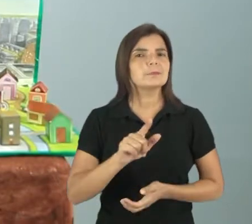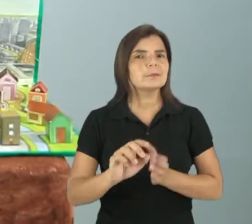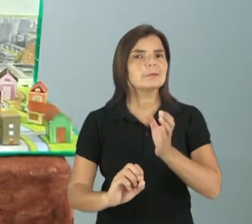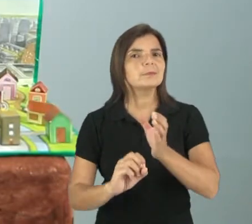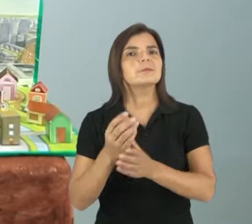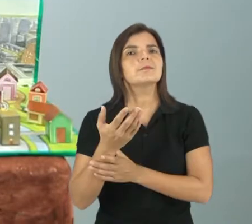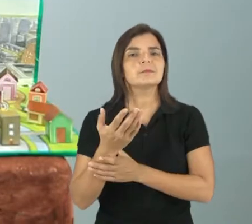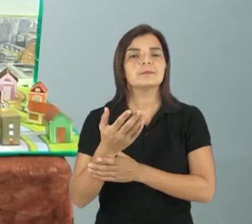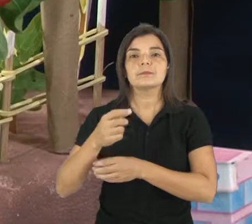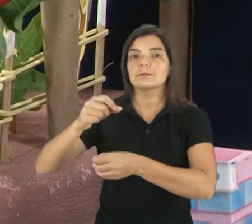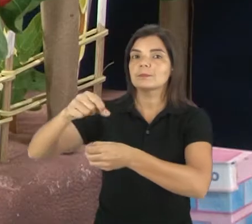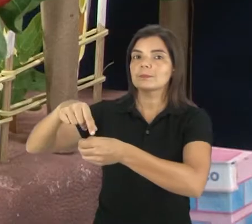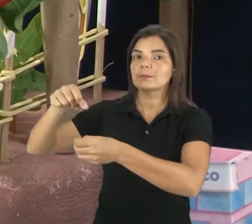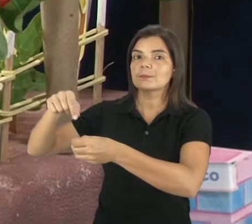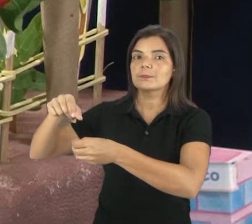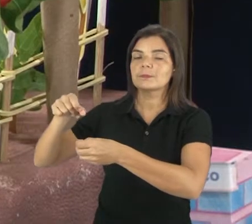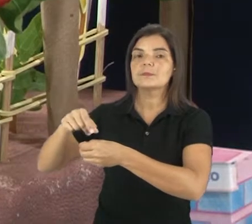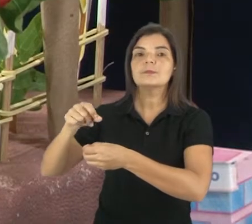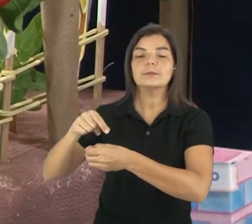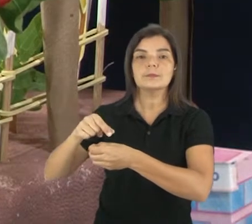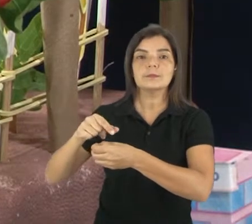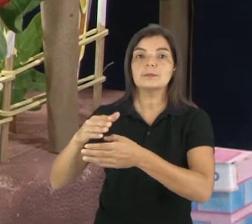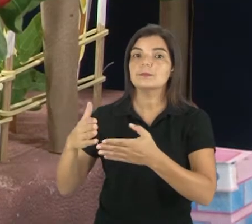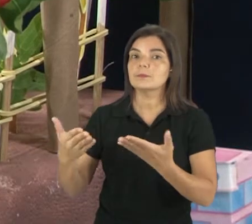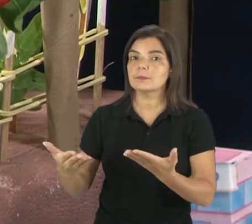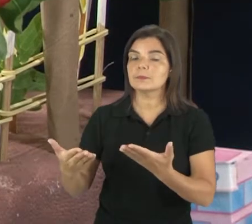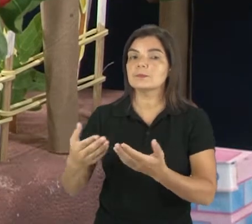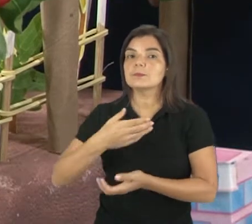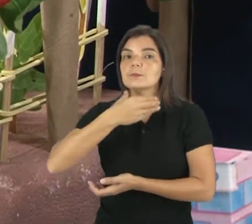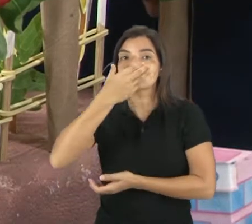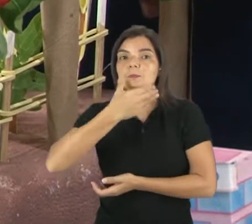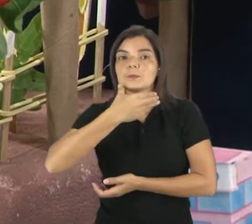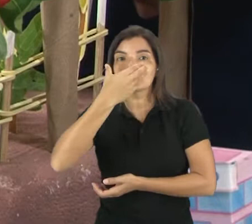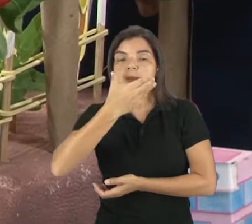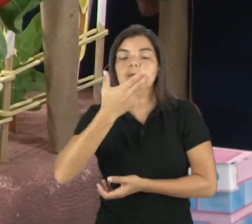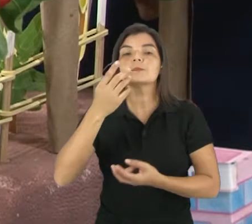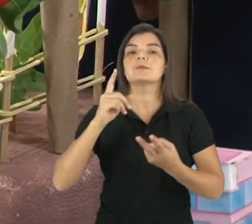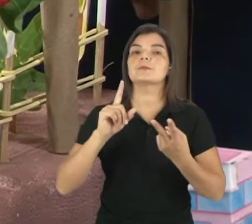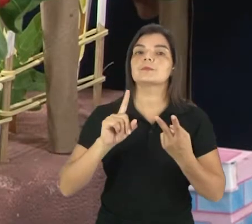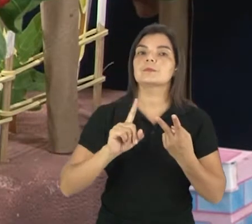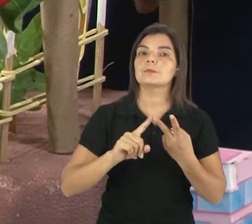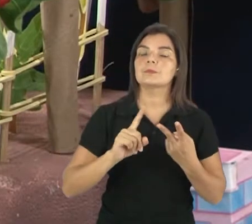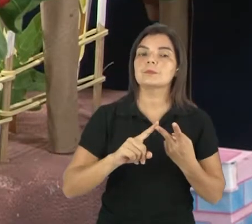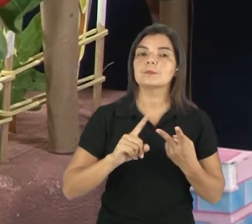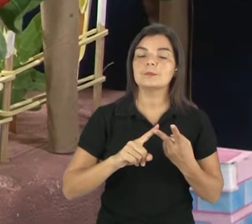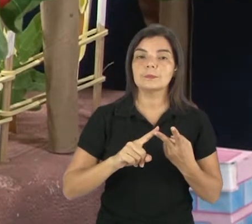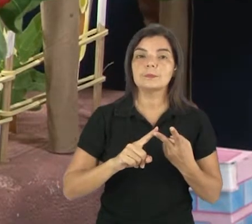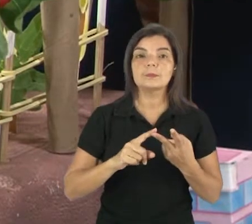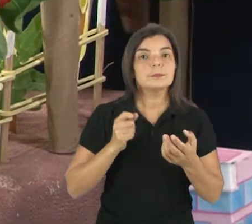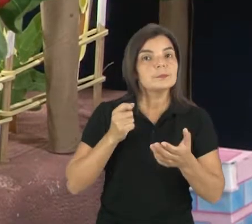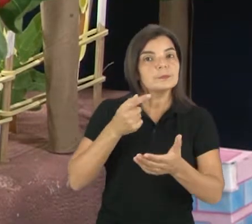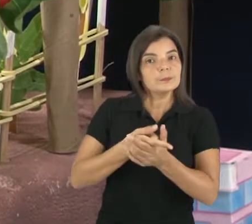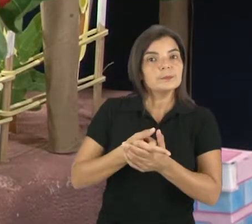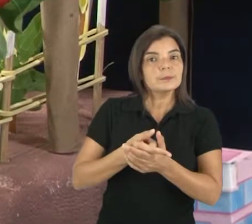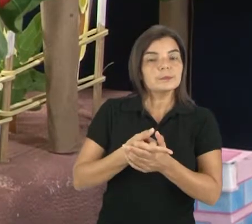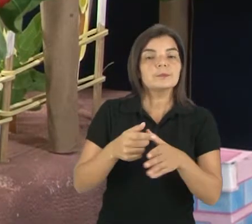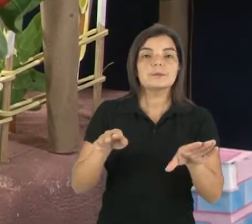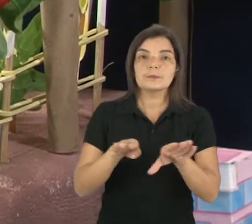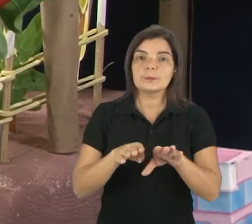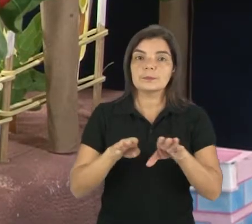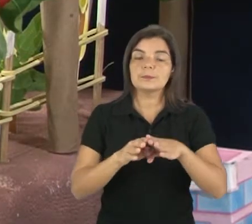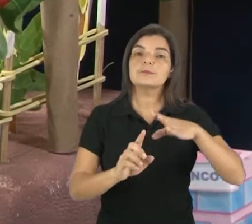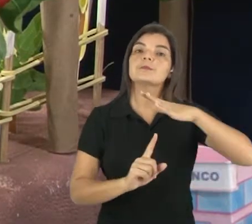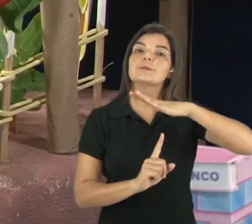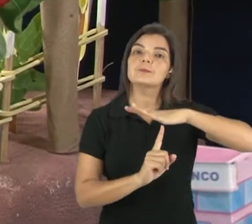realizado as plantações, então as frutas que nós comemos, que nós compramos aqui nas